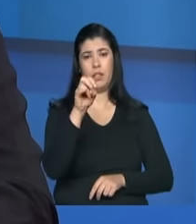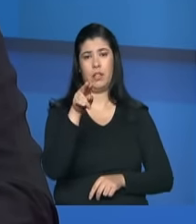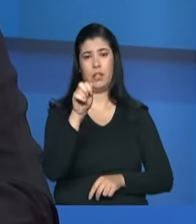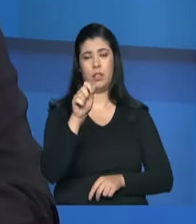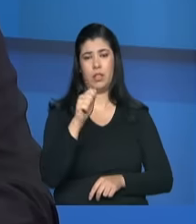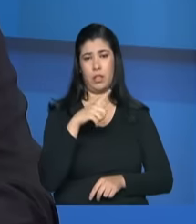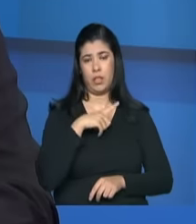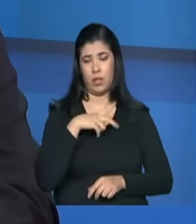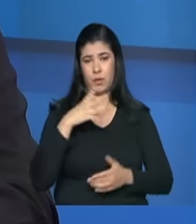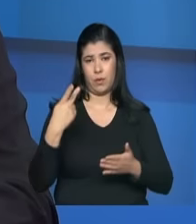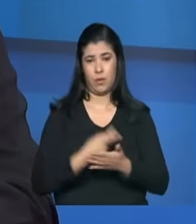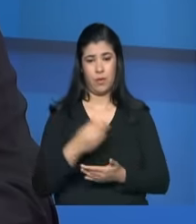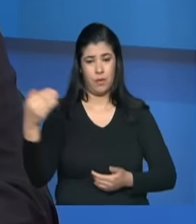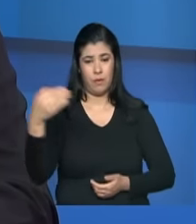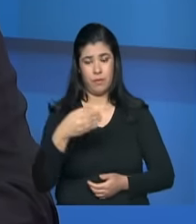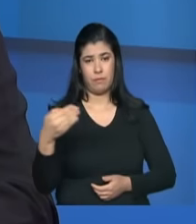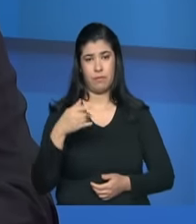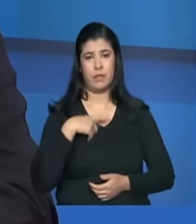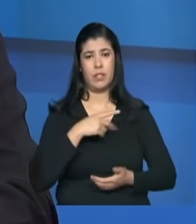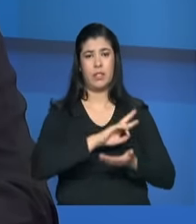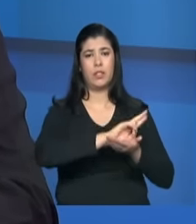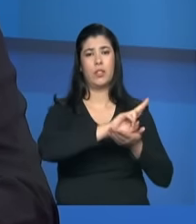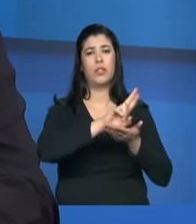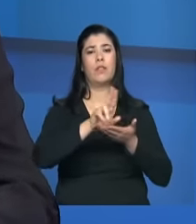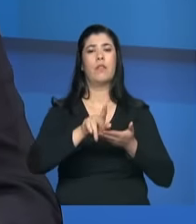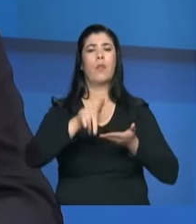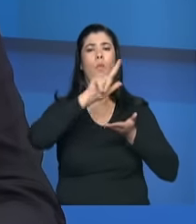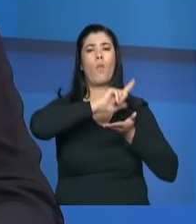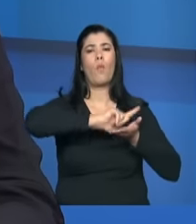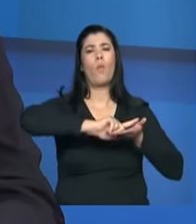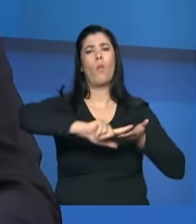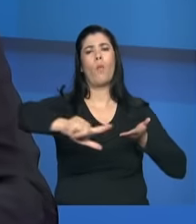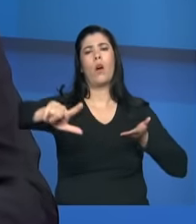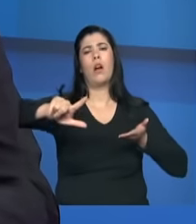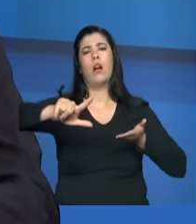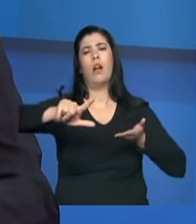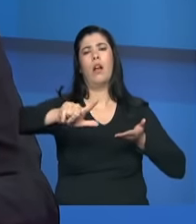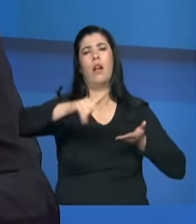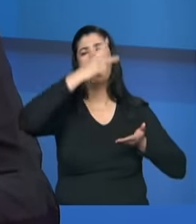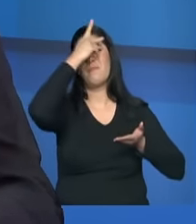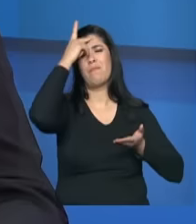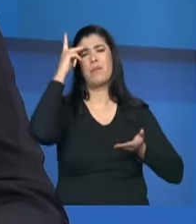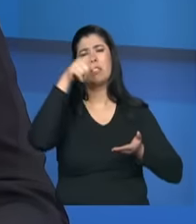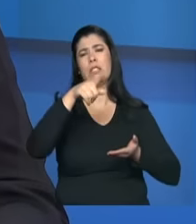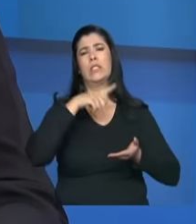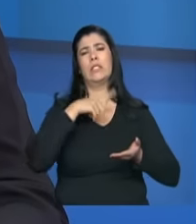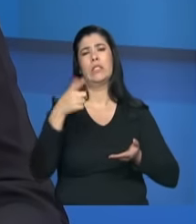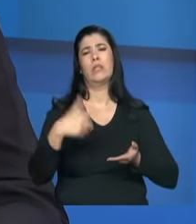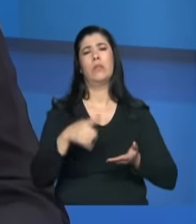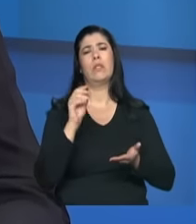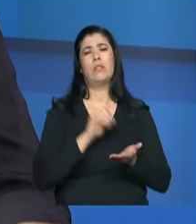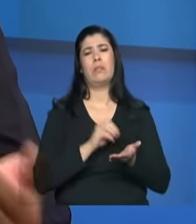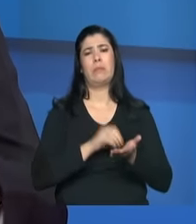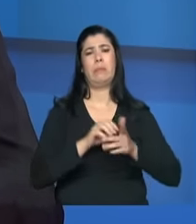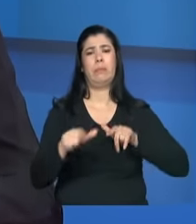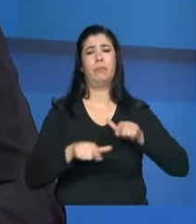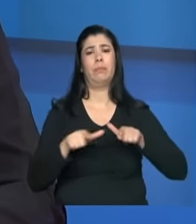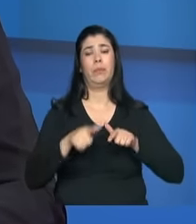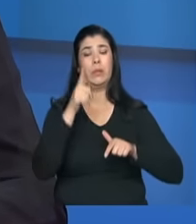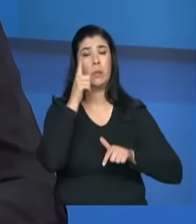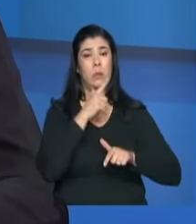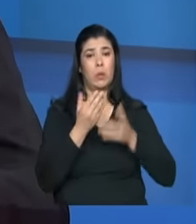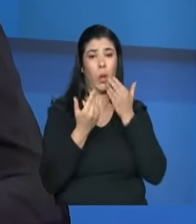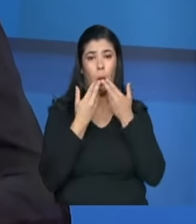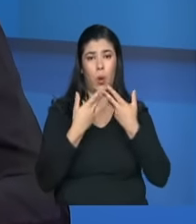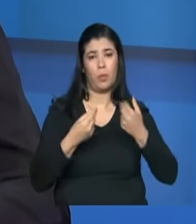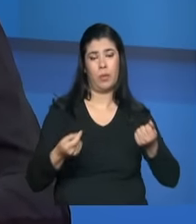nosso país que tem muitas regiões isoladas sertões que muitas vezes as pessoas não tem uma forma de sobrevivência e aí eles